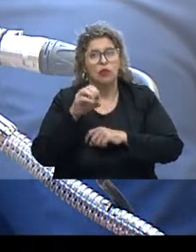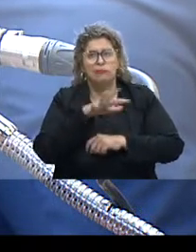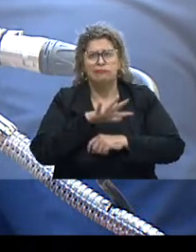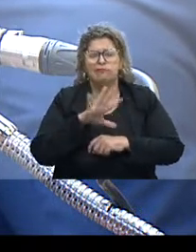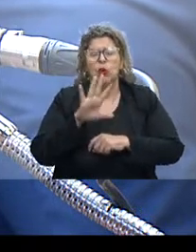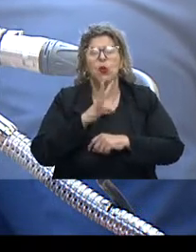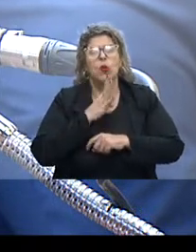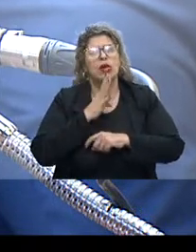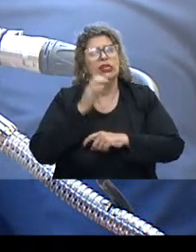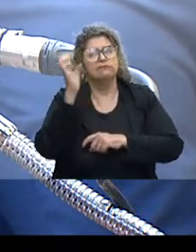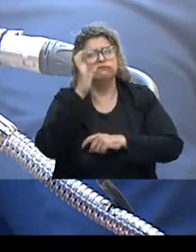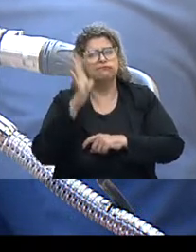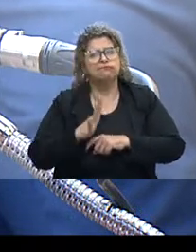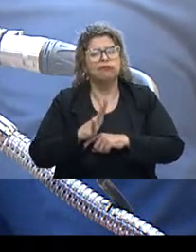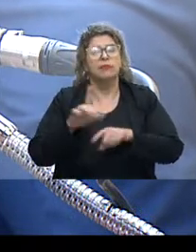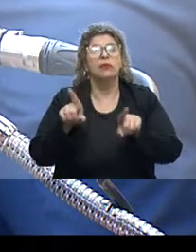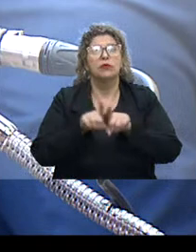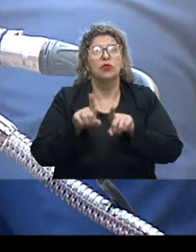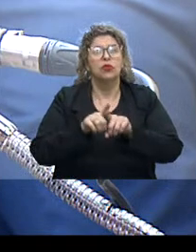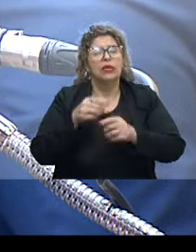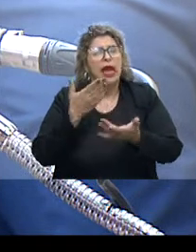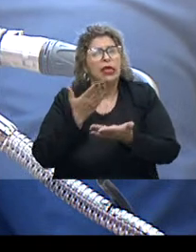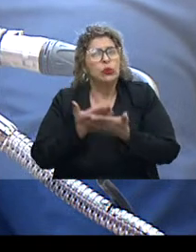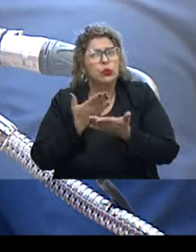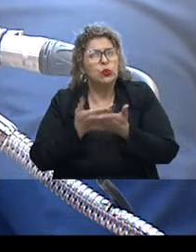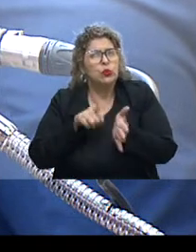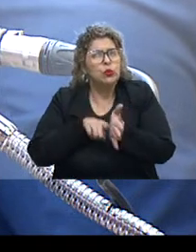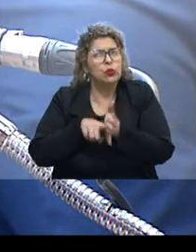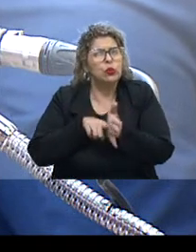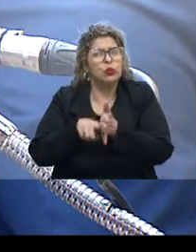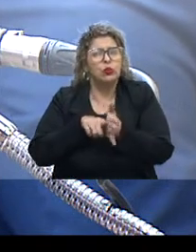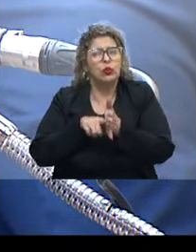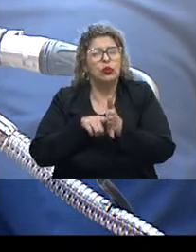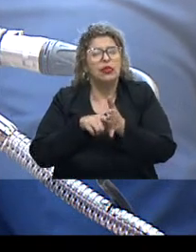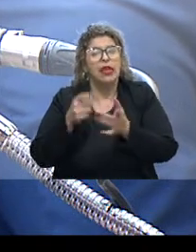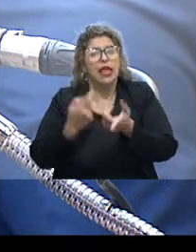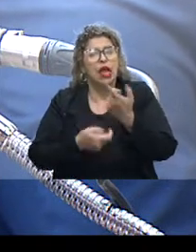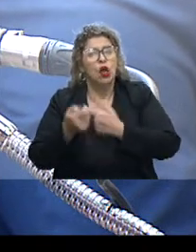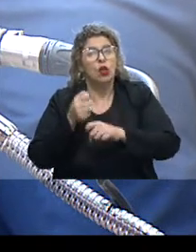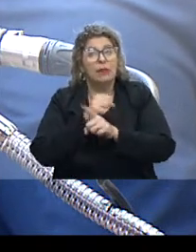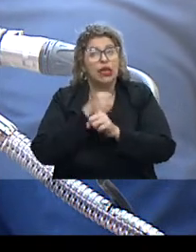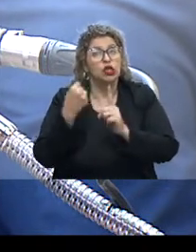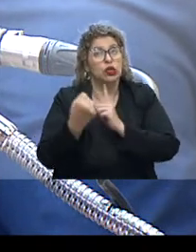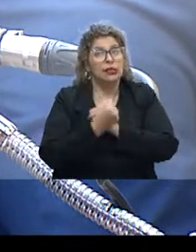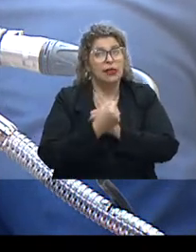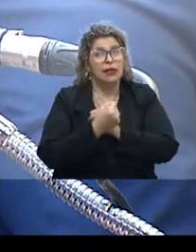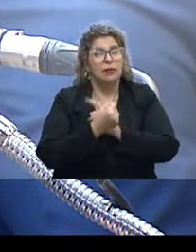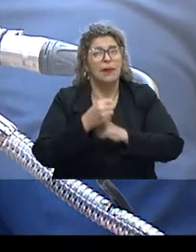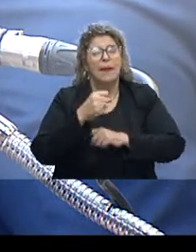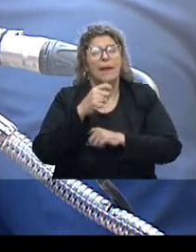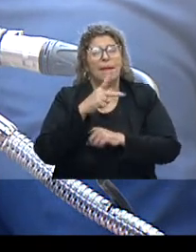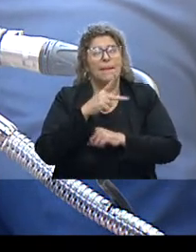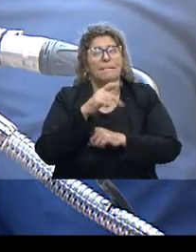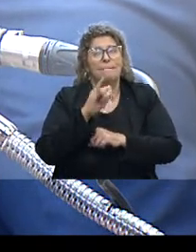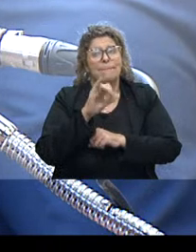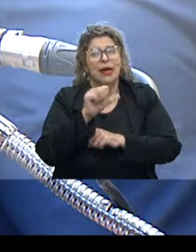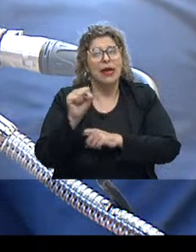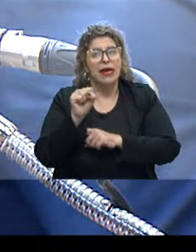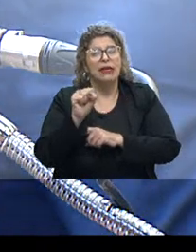nacional no que tange a estudos sobre economia social. Paes de Barros já foi